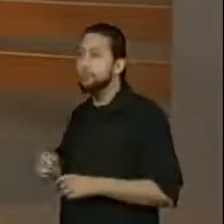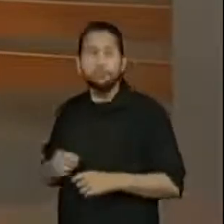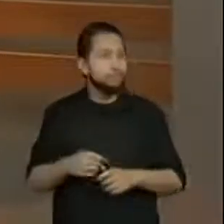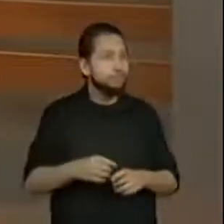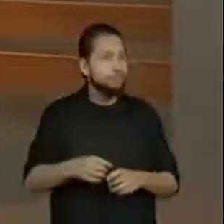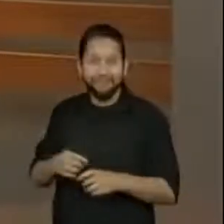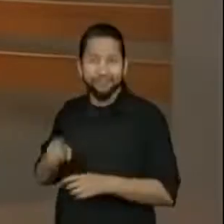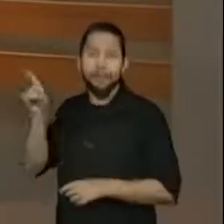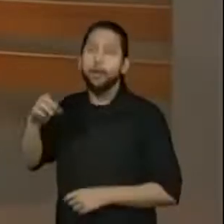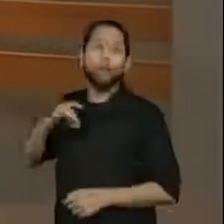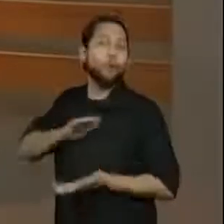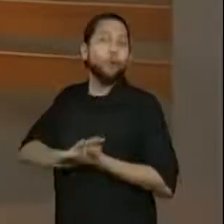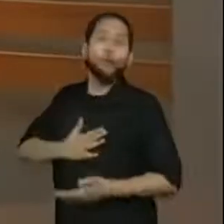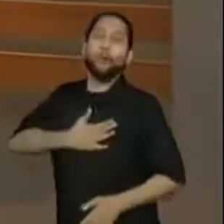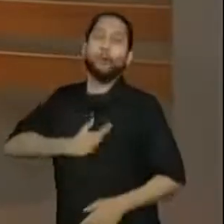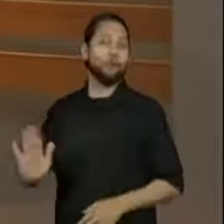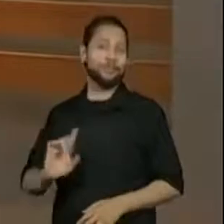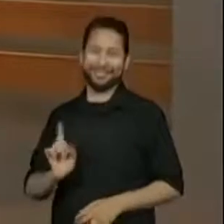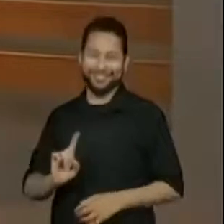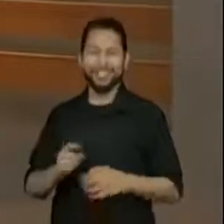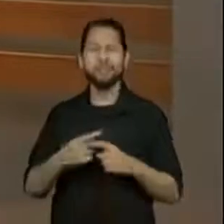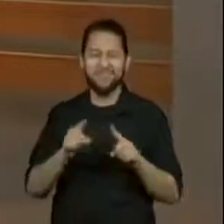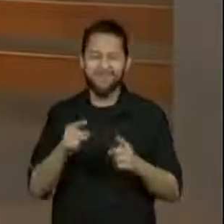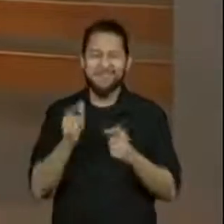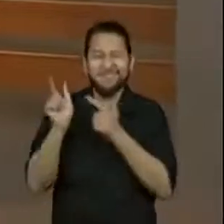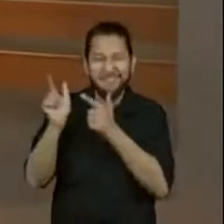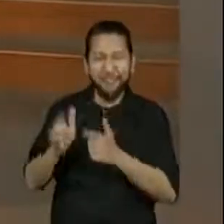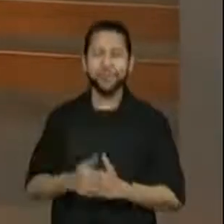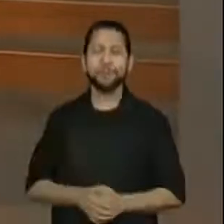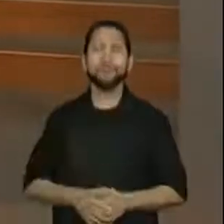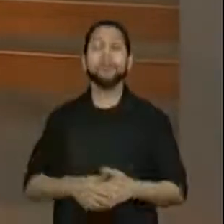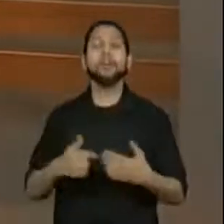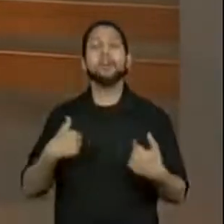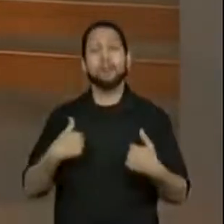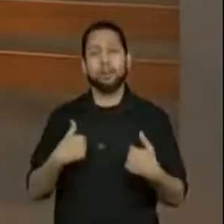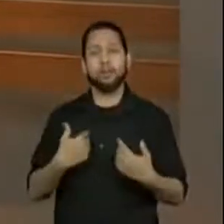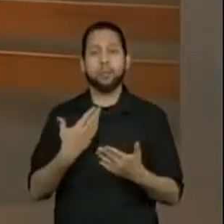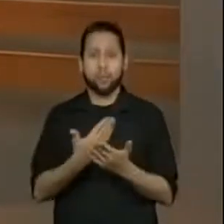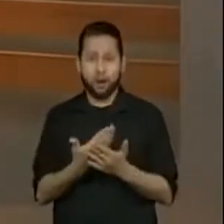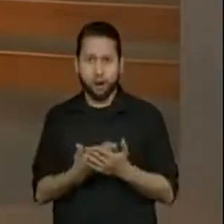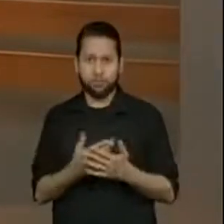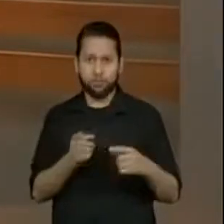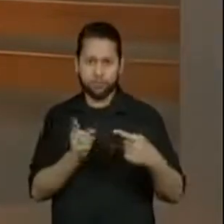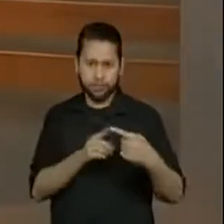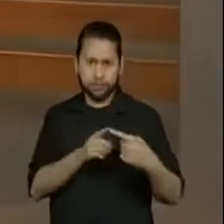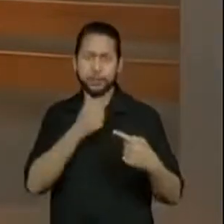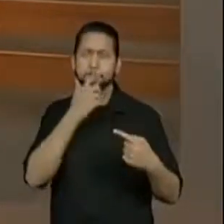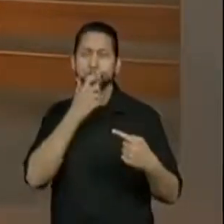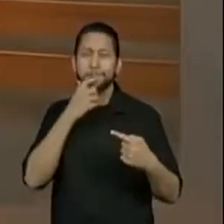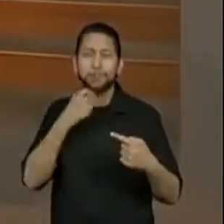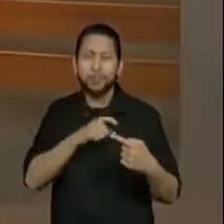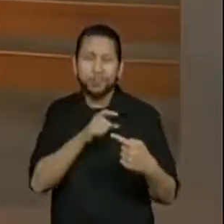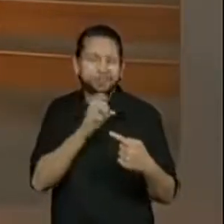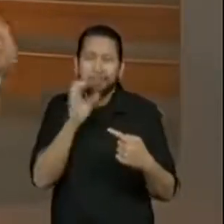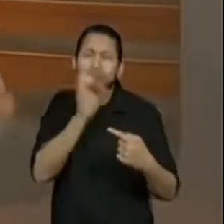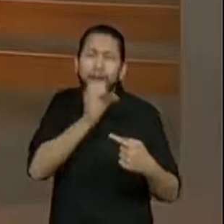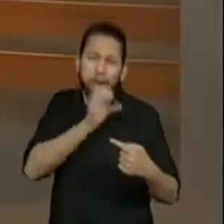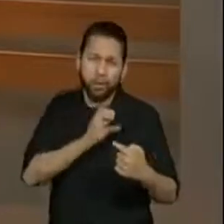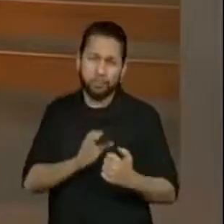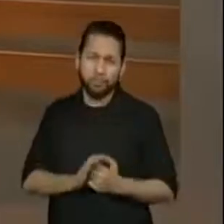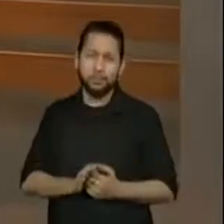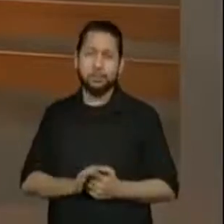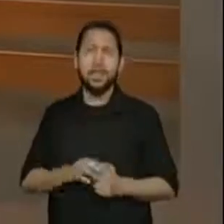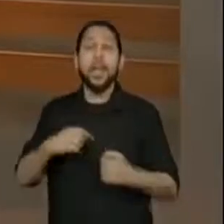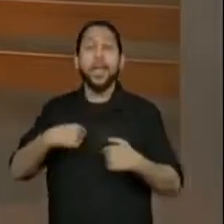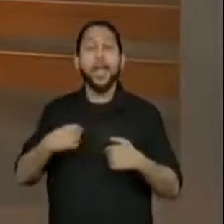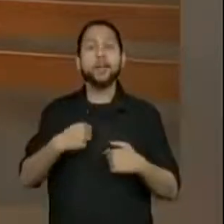gosta. Mas vamos lá. Pessoal, eu tive que dar uma corridinha na nossa última aula, né? A Proaline acabou se